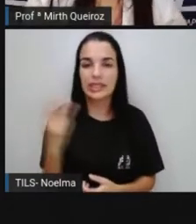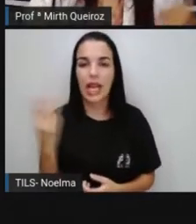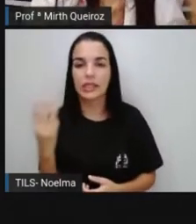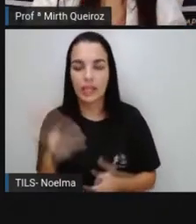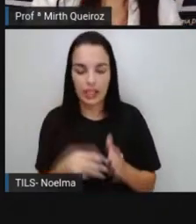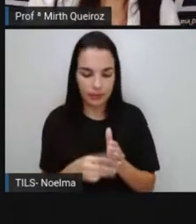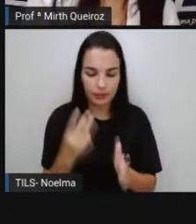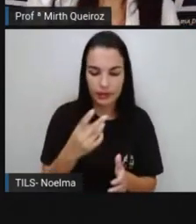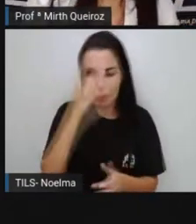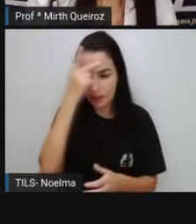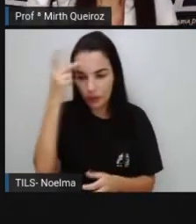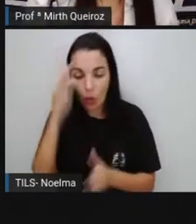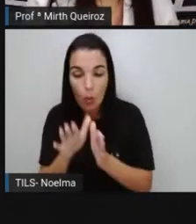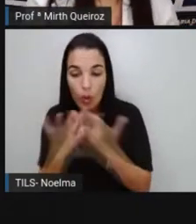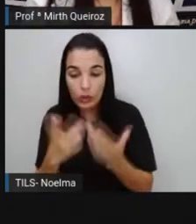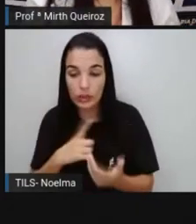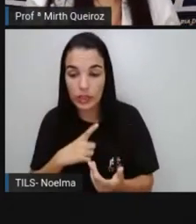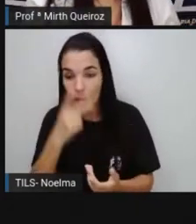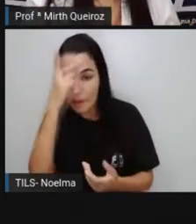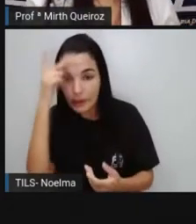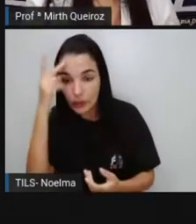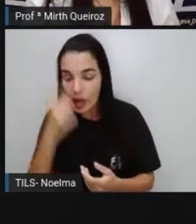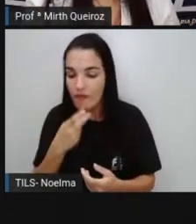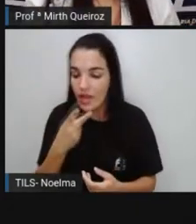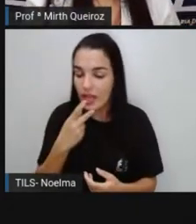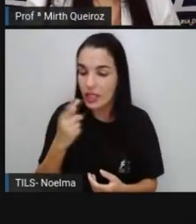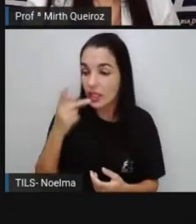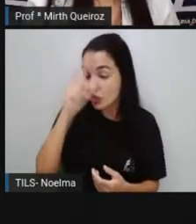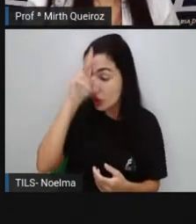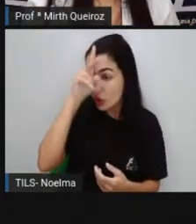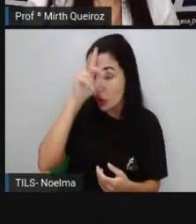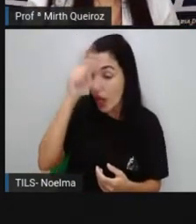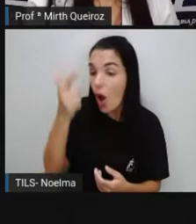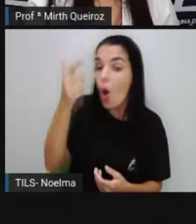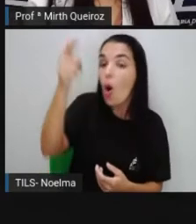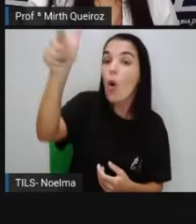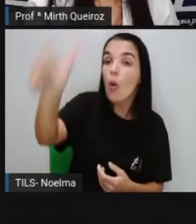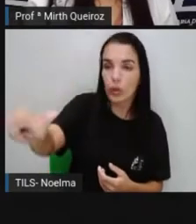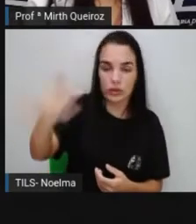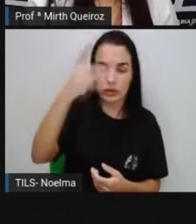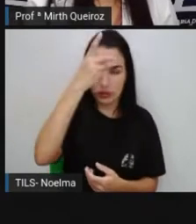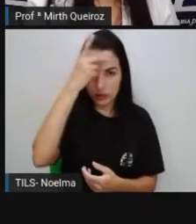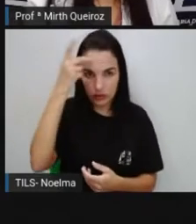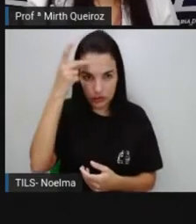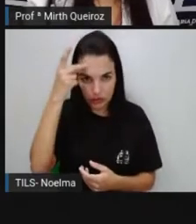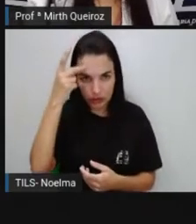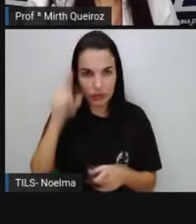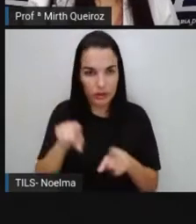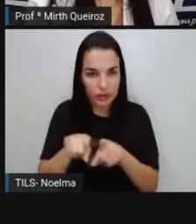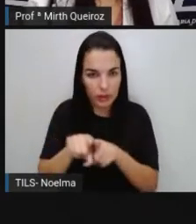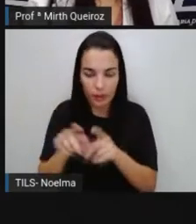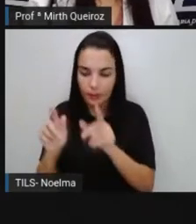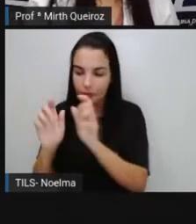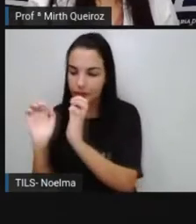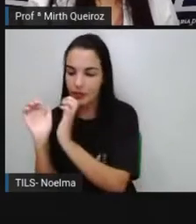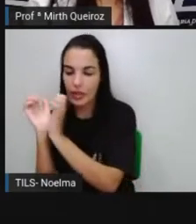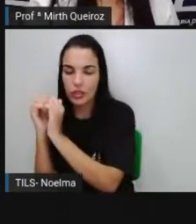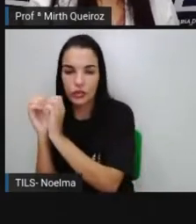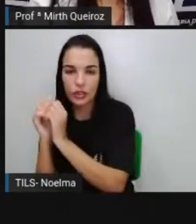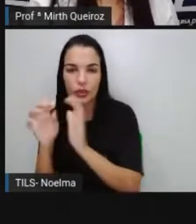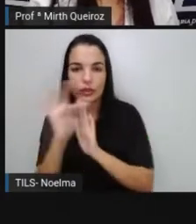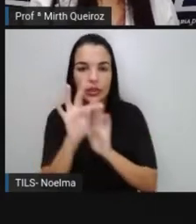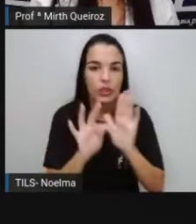conta a história de outra pessoa, certo? Entre os gêneros textuais pertencentes ao tipo